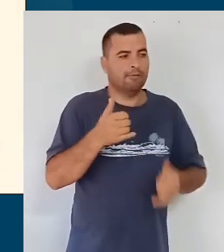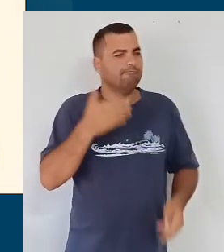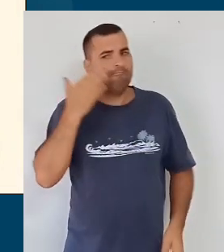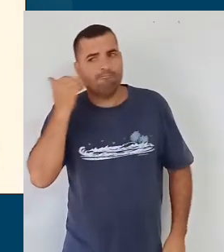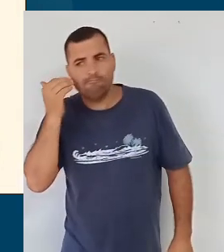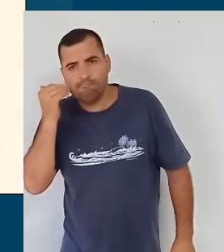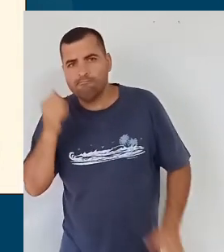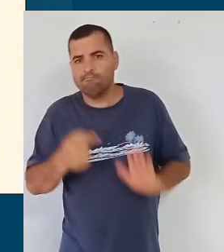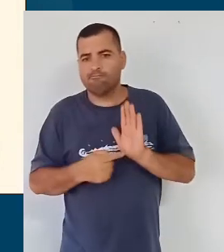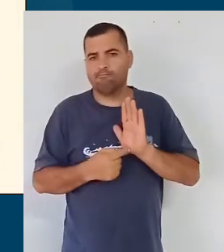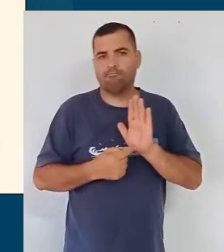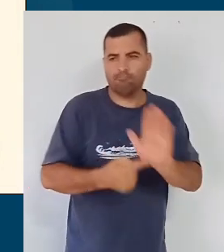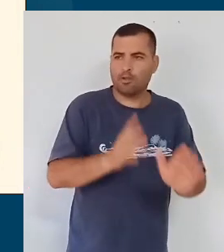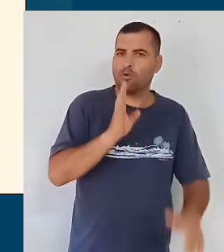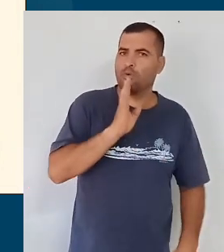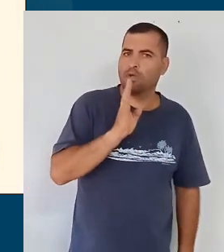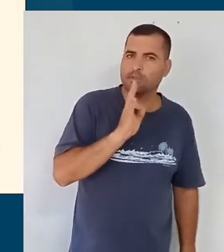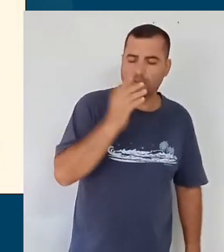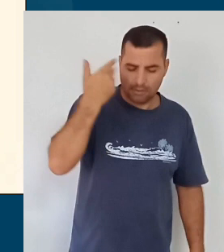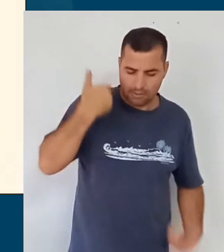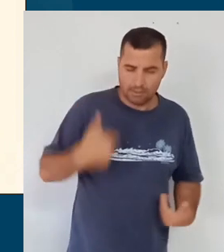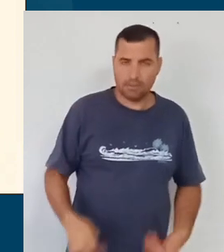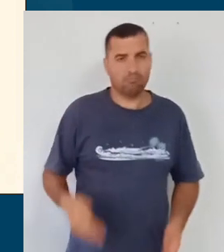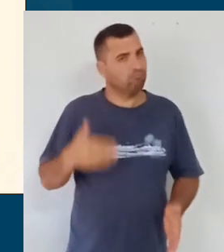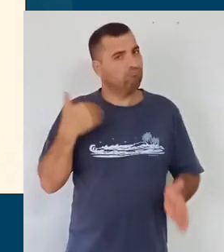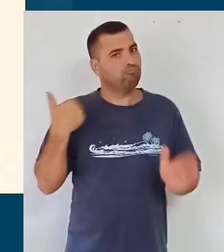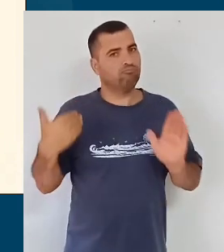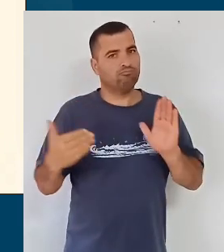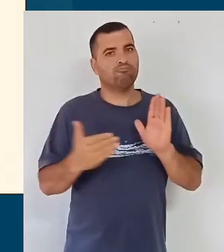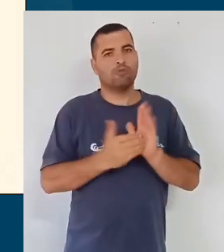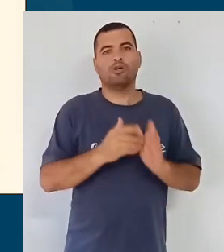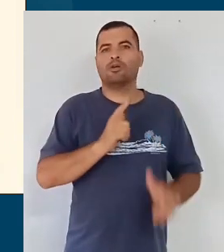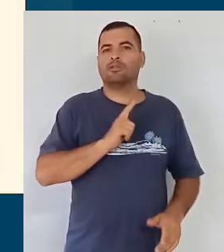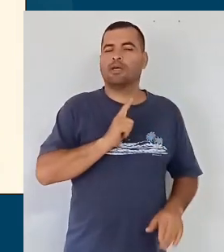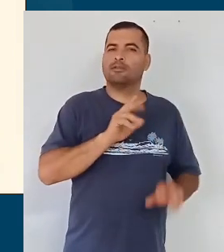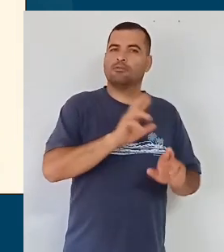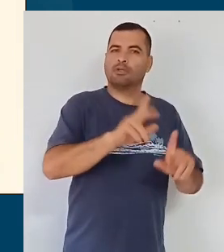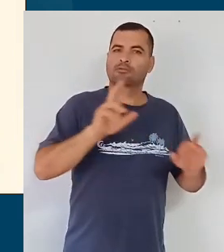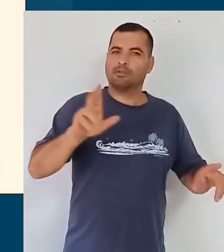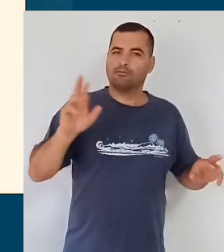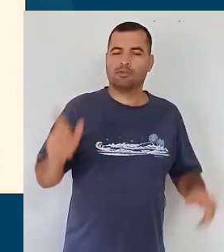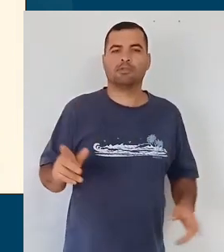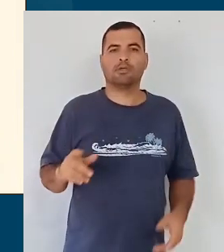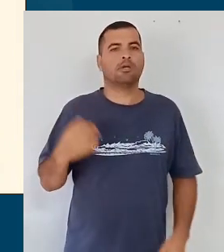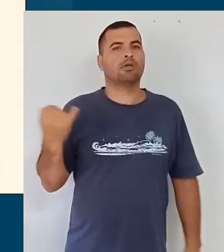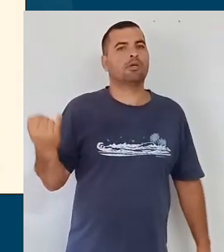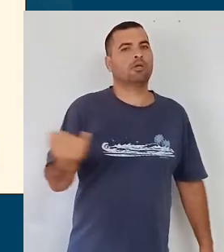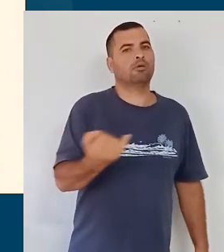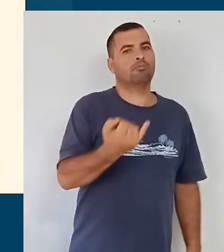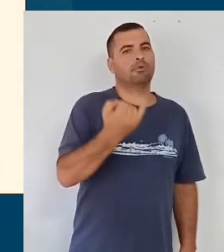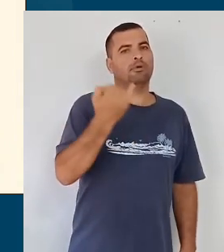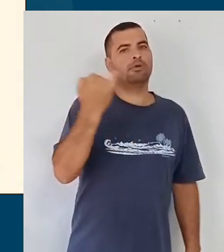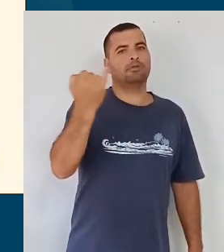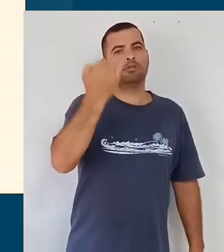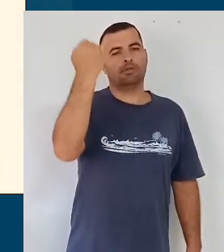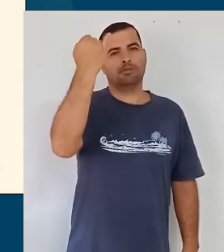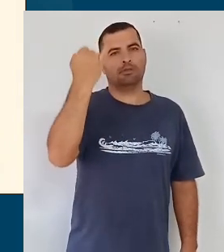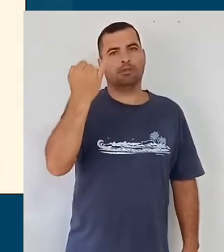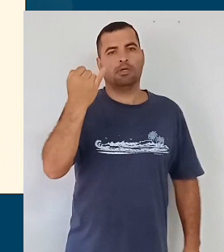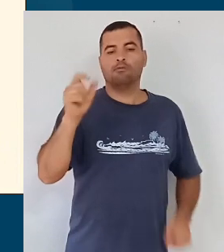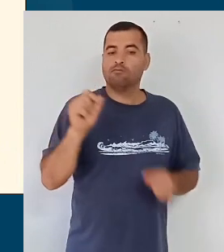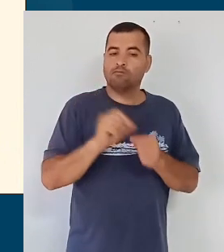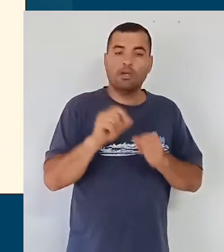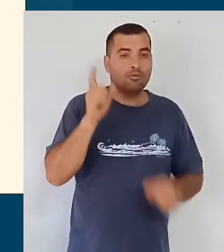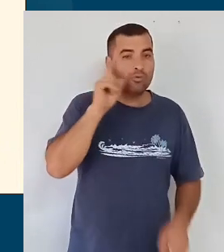o expressar-se, o conhecer-se, que são aspectos super importantes e que, no